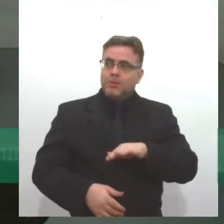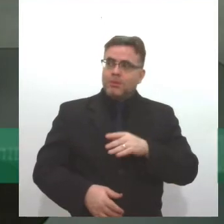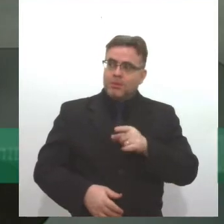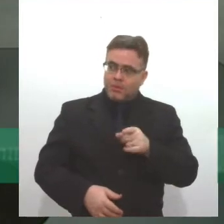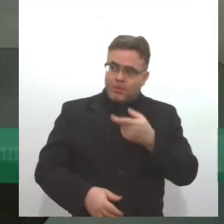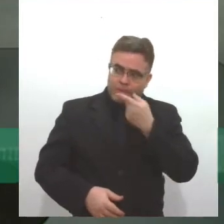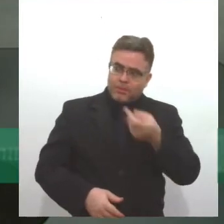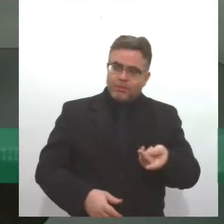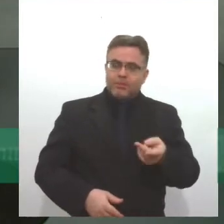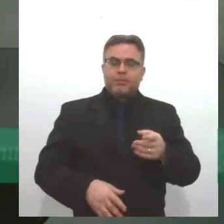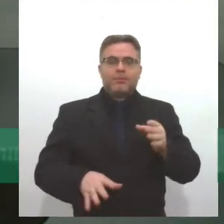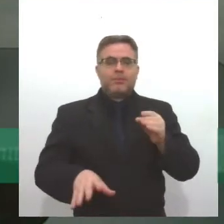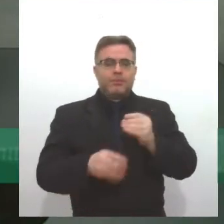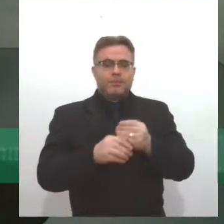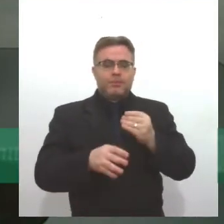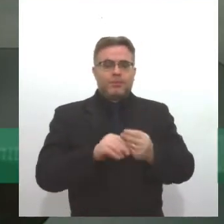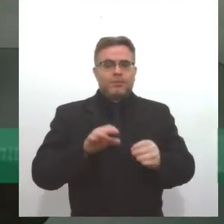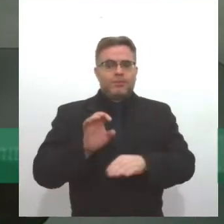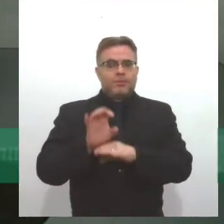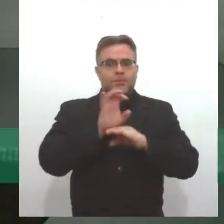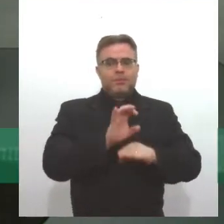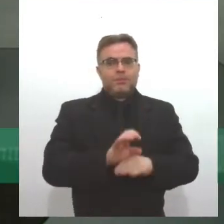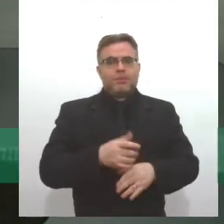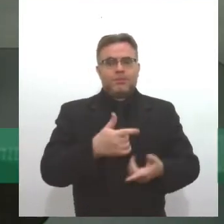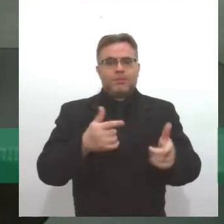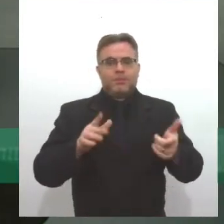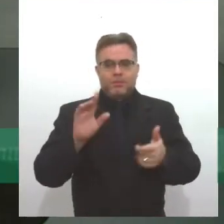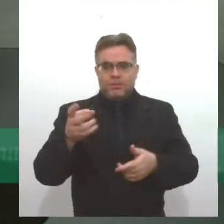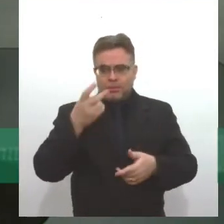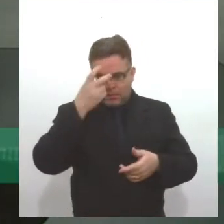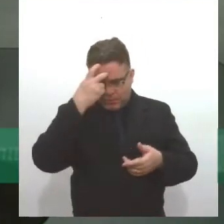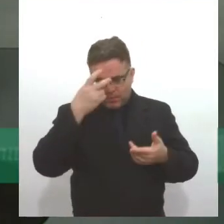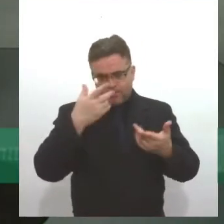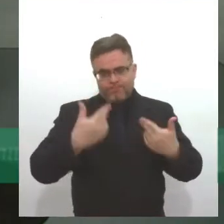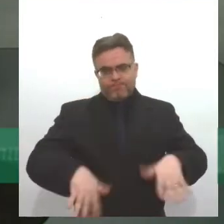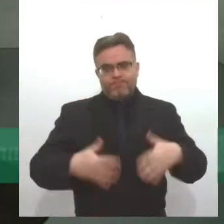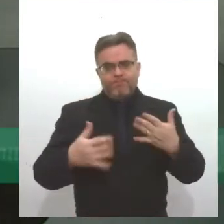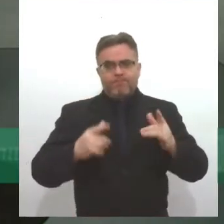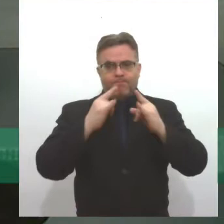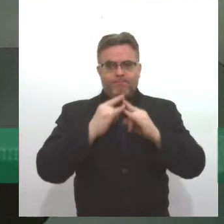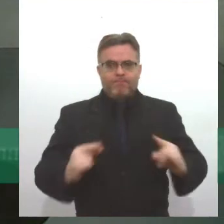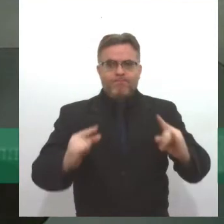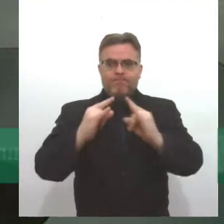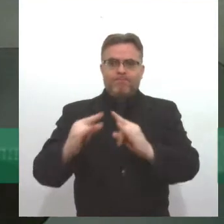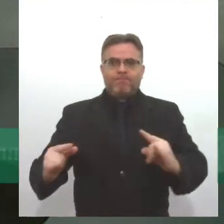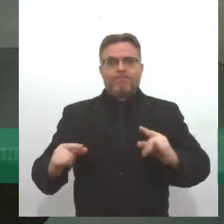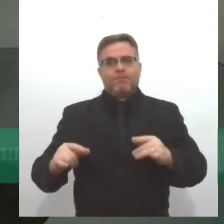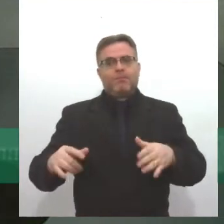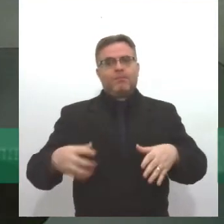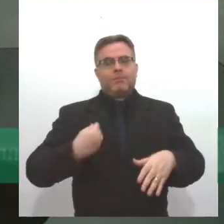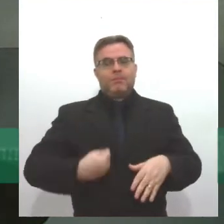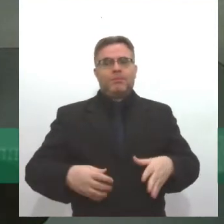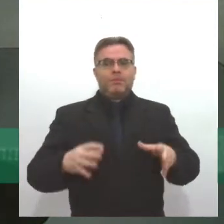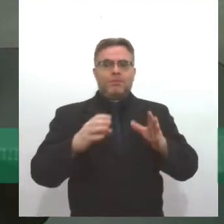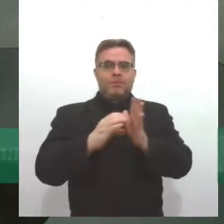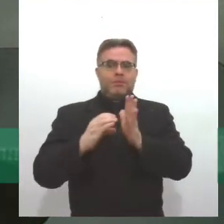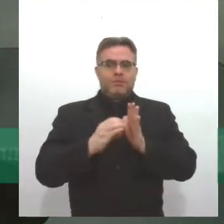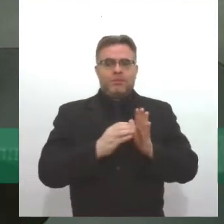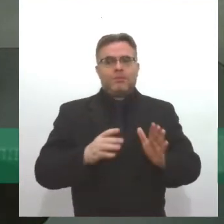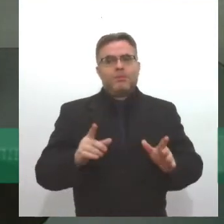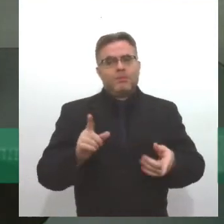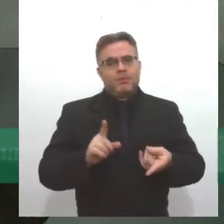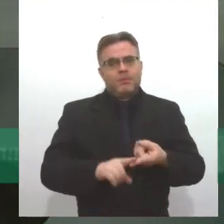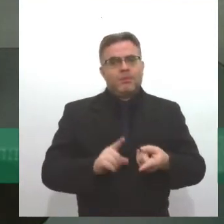muitos estados que a gente não tem aquela cultura mais de barraca e de acampamento. Vivemos em comunidades. Até a questão de sobrevivência,